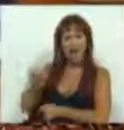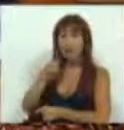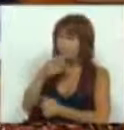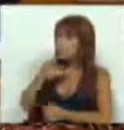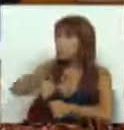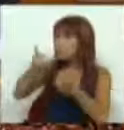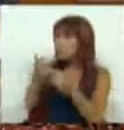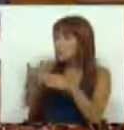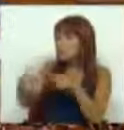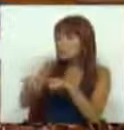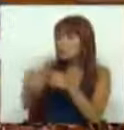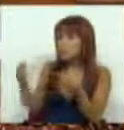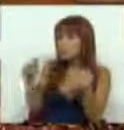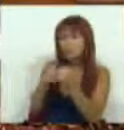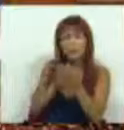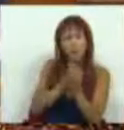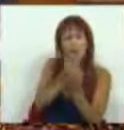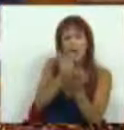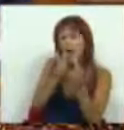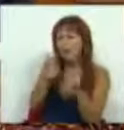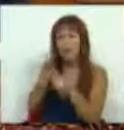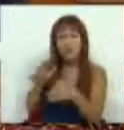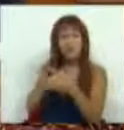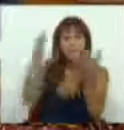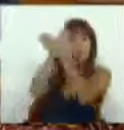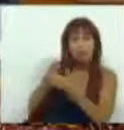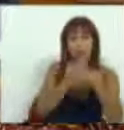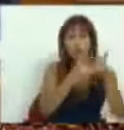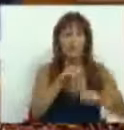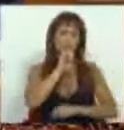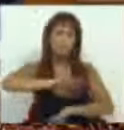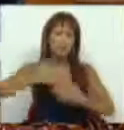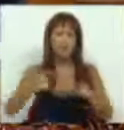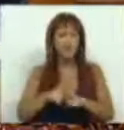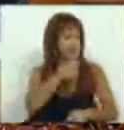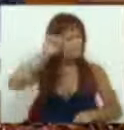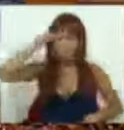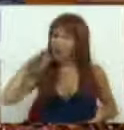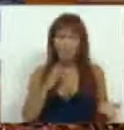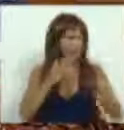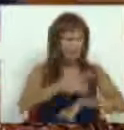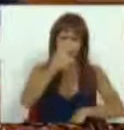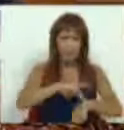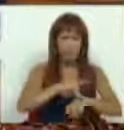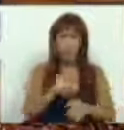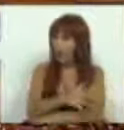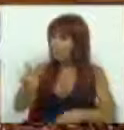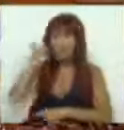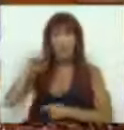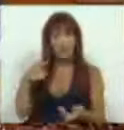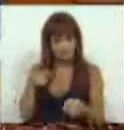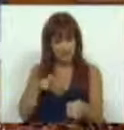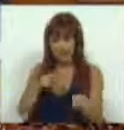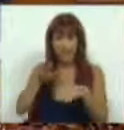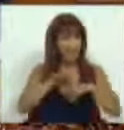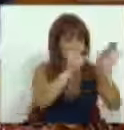pode ser melhorado, é um facto, em todas as perspectivas estudadas. É possível, sem comprometer o acesso aos doentes e aumentando a qualidade das